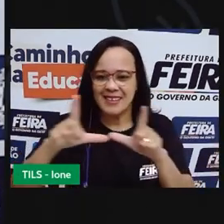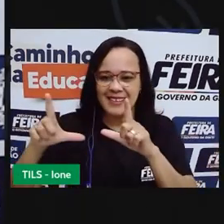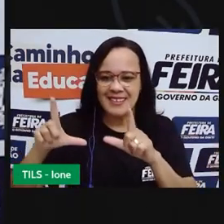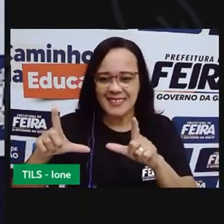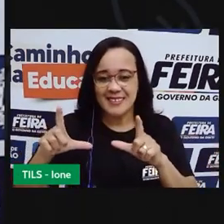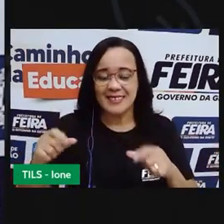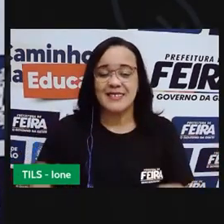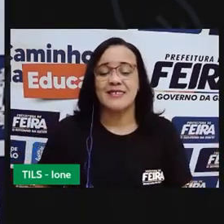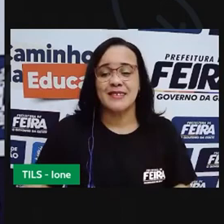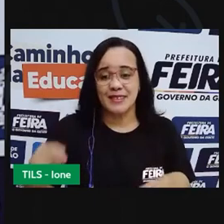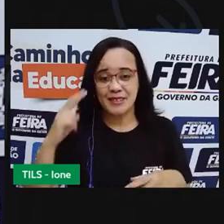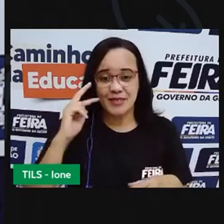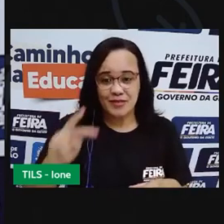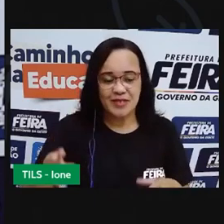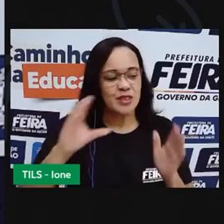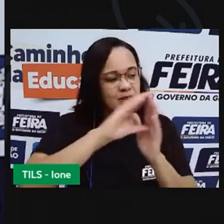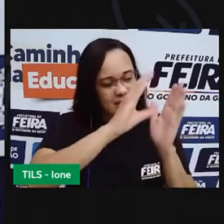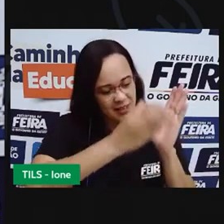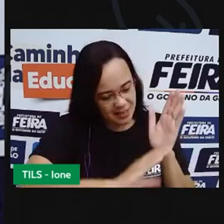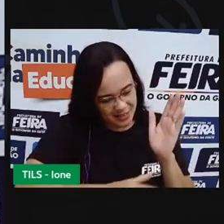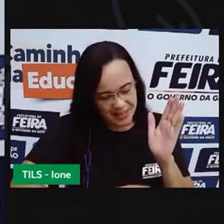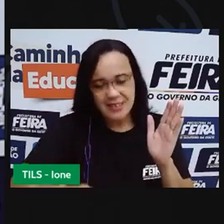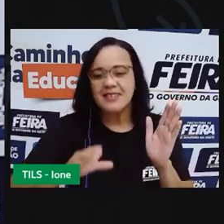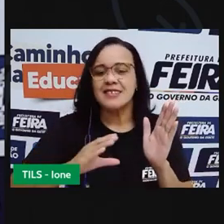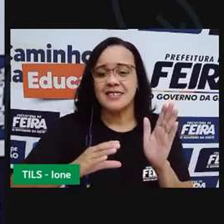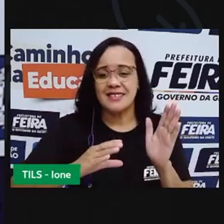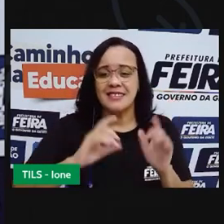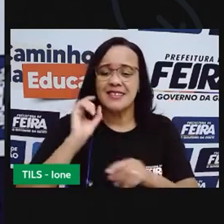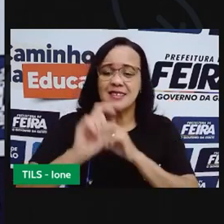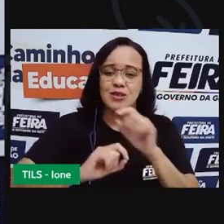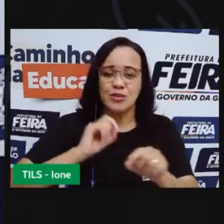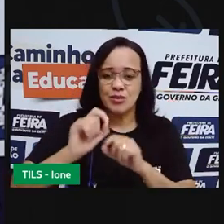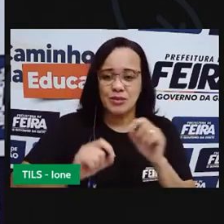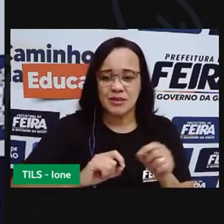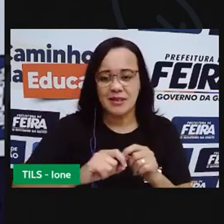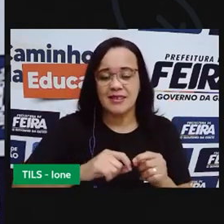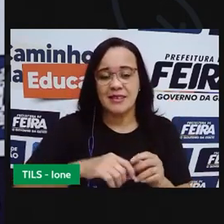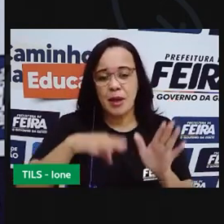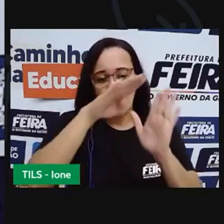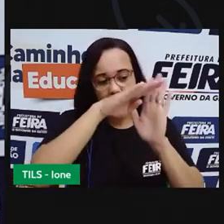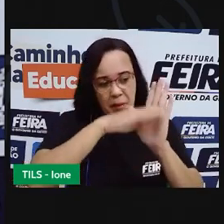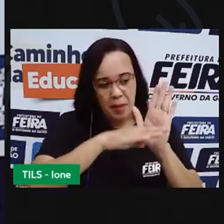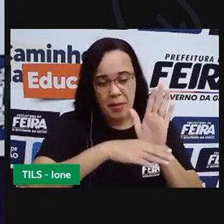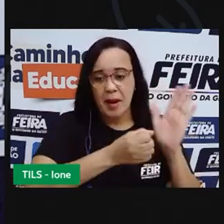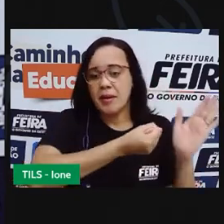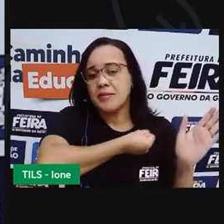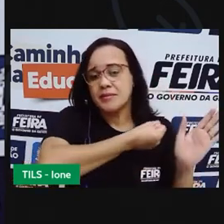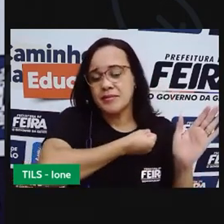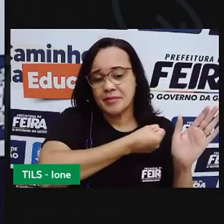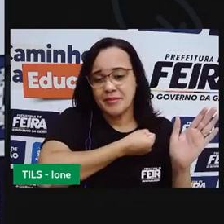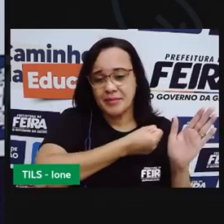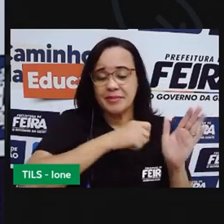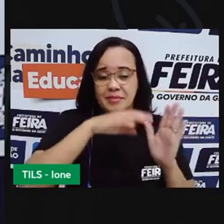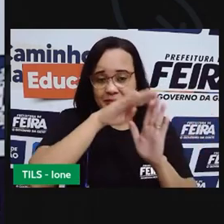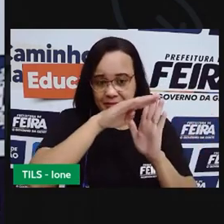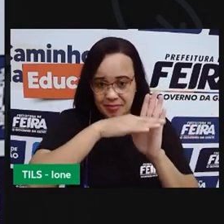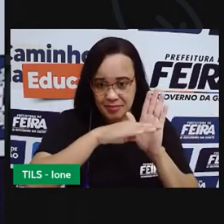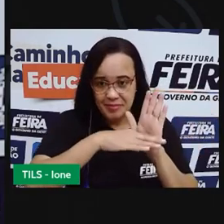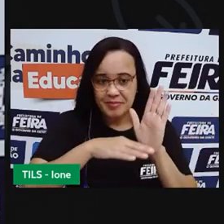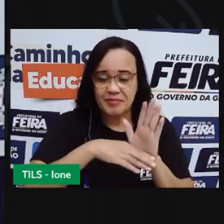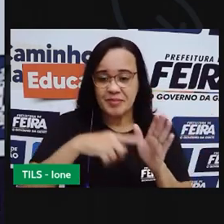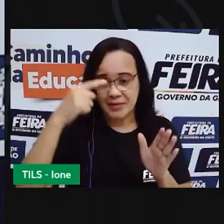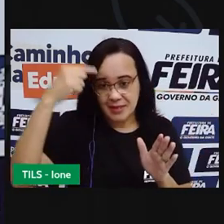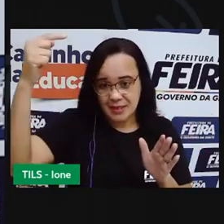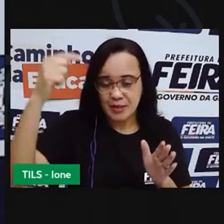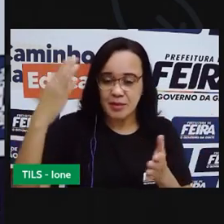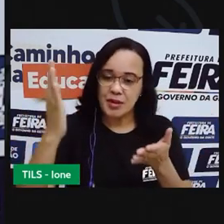As características Que são enumeradas Ali Ali Elencadas Num livro